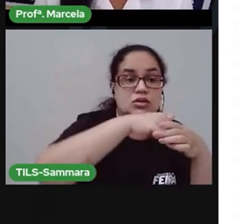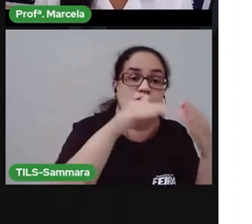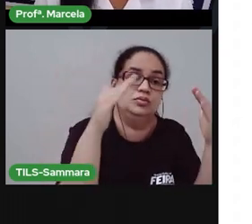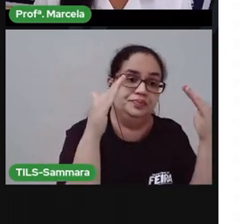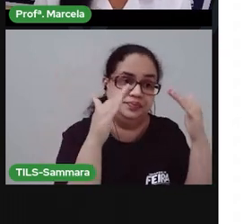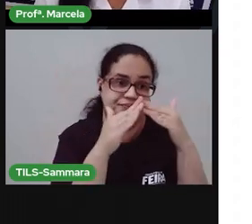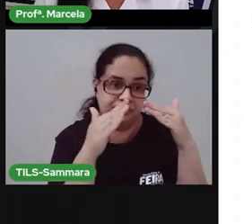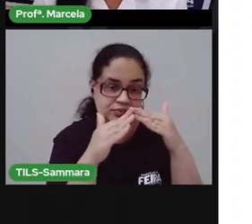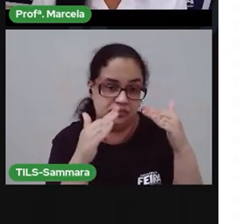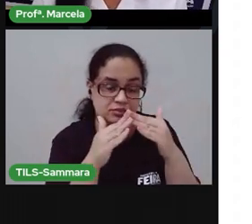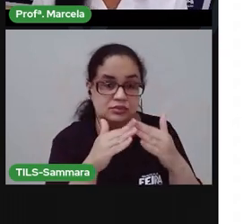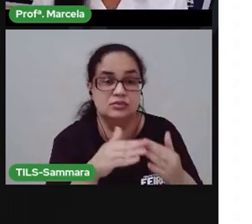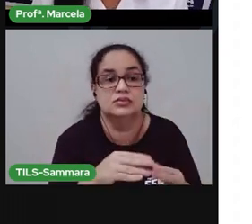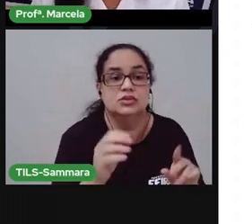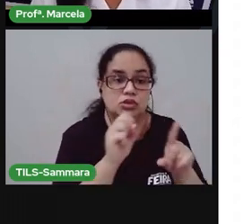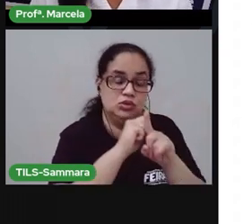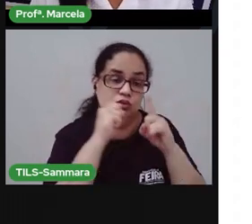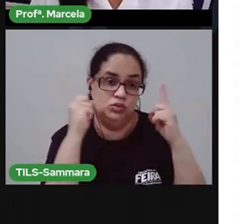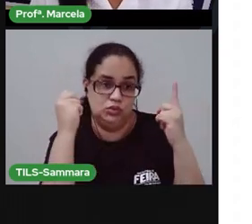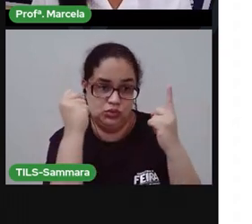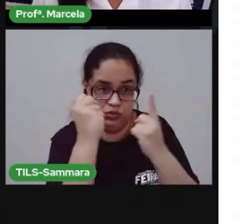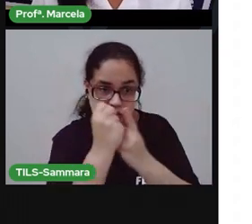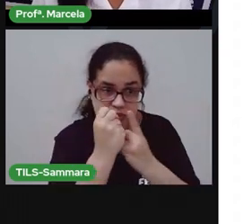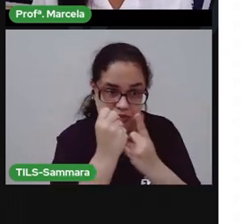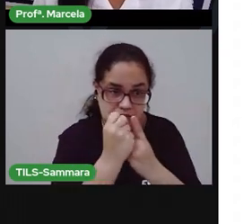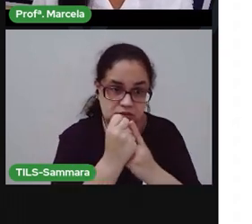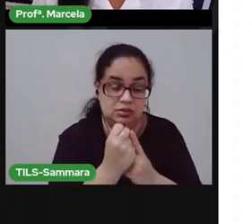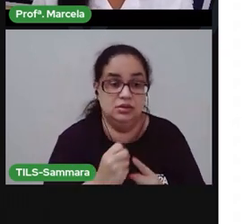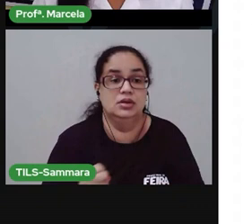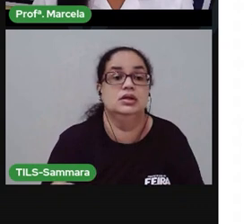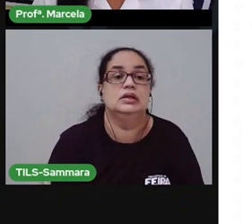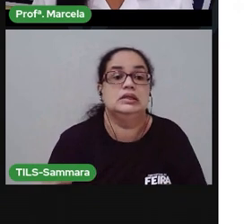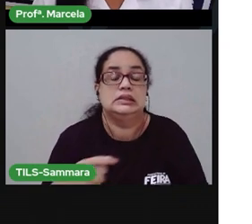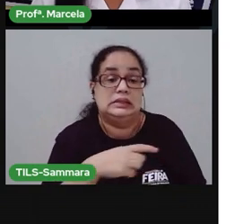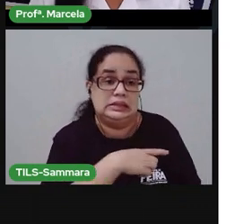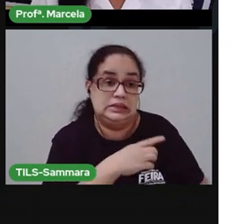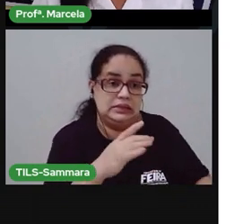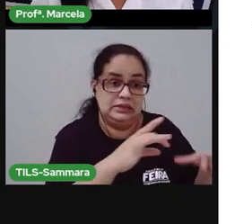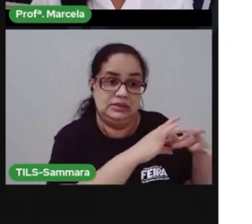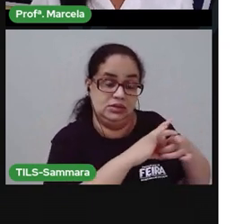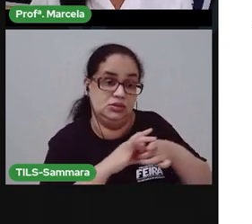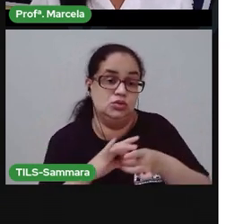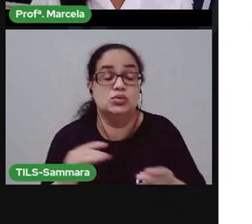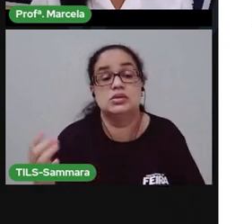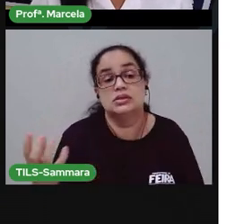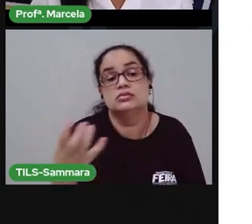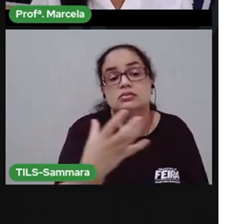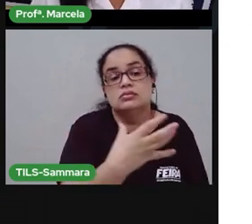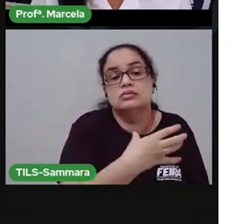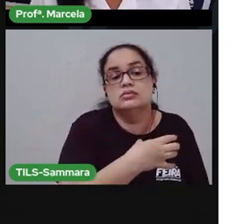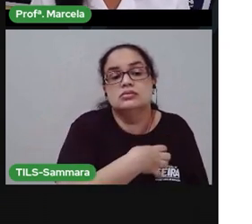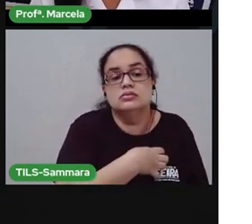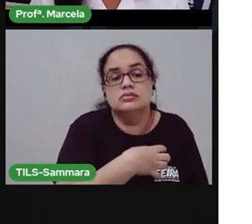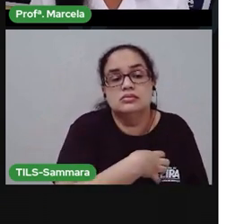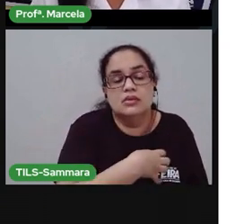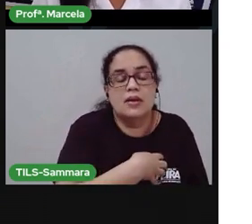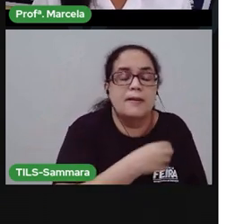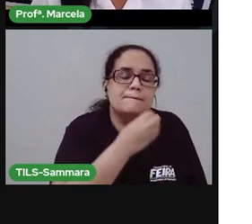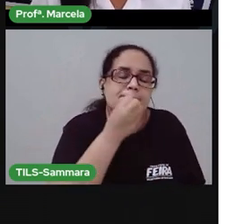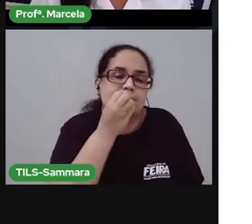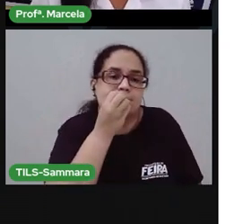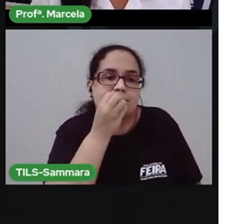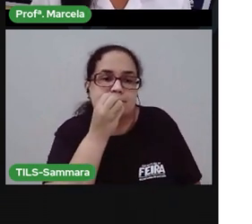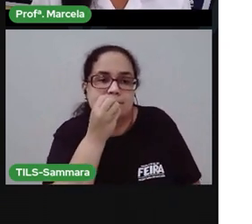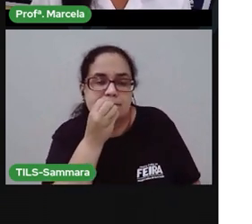né? São as relações de sociabilidade que estão envolvidos com sentimentos, com bem-estar,